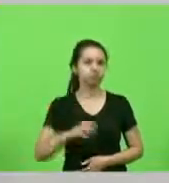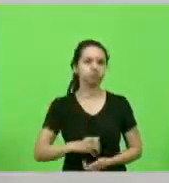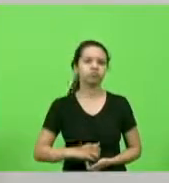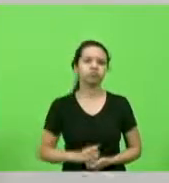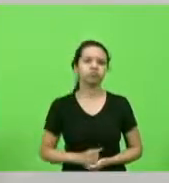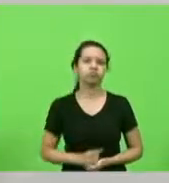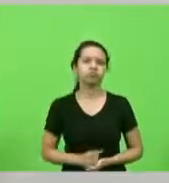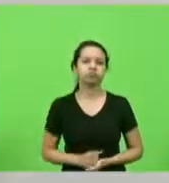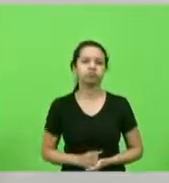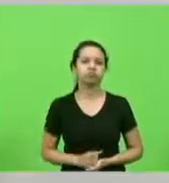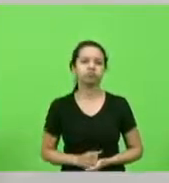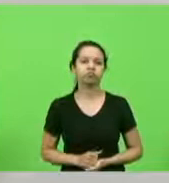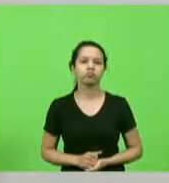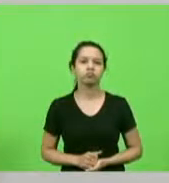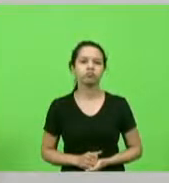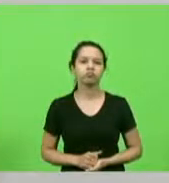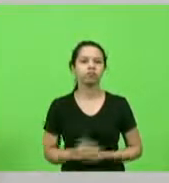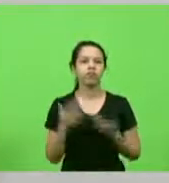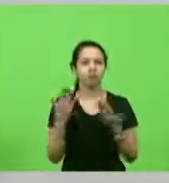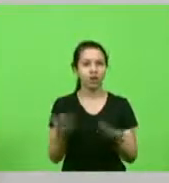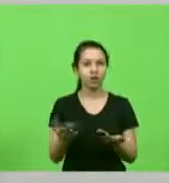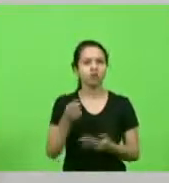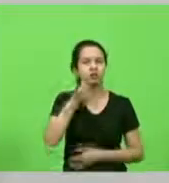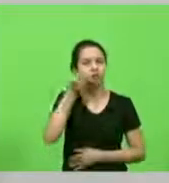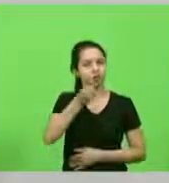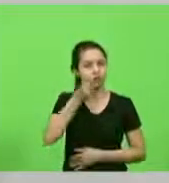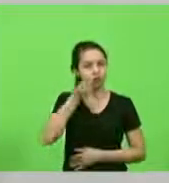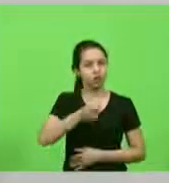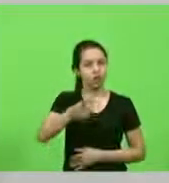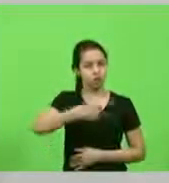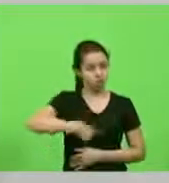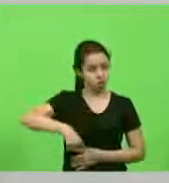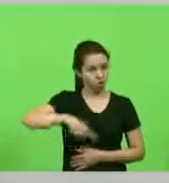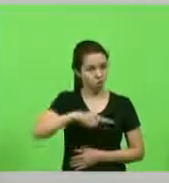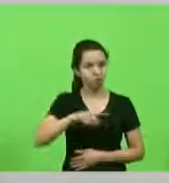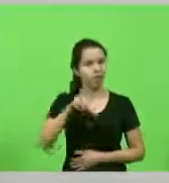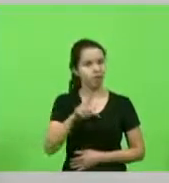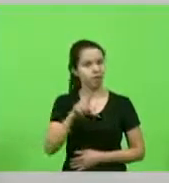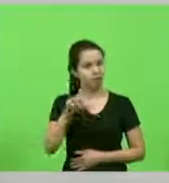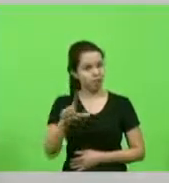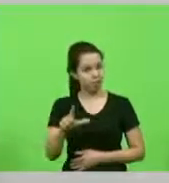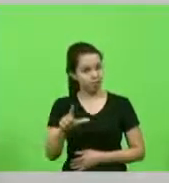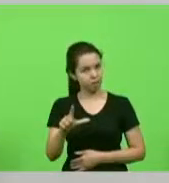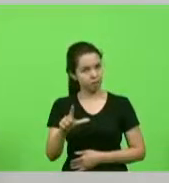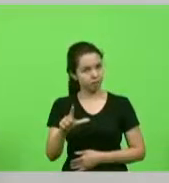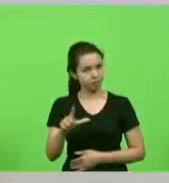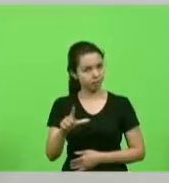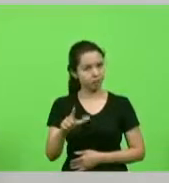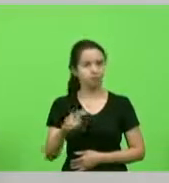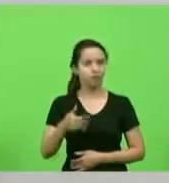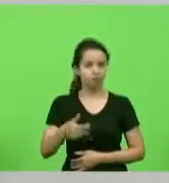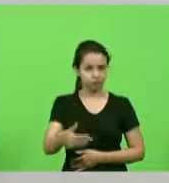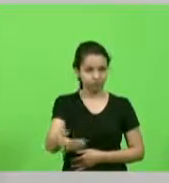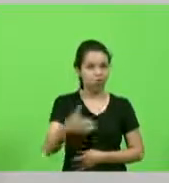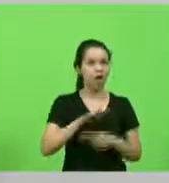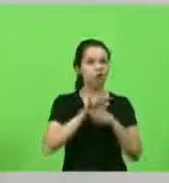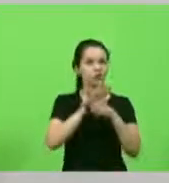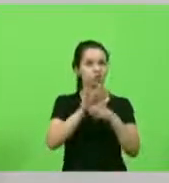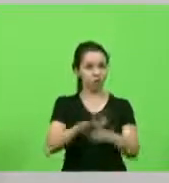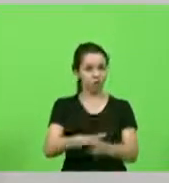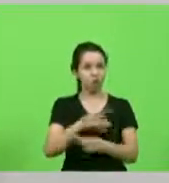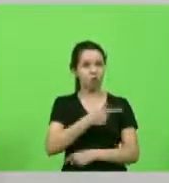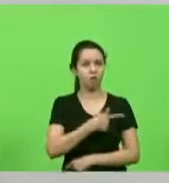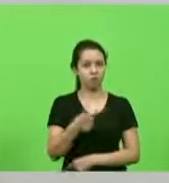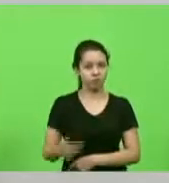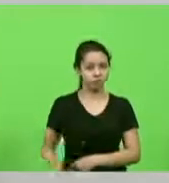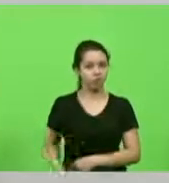o senador Jorginho Mello nós do PL estaremos ajudando o governo do estado de Santa Catarina